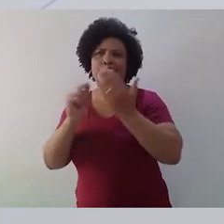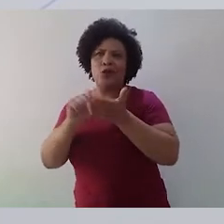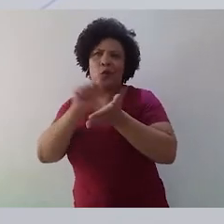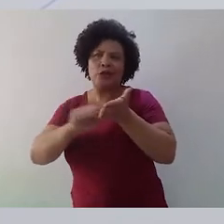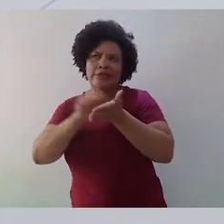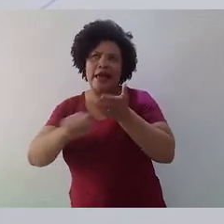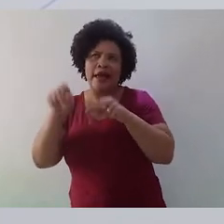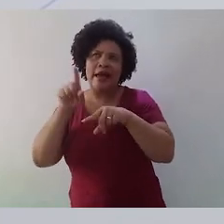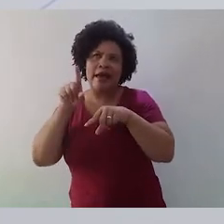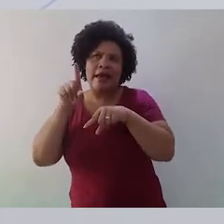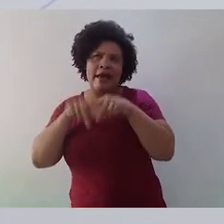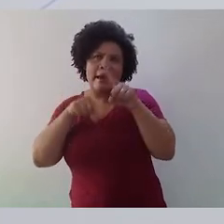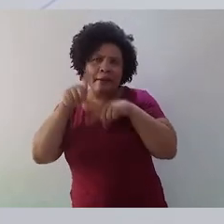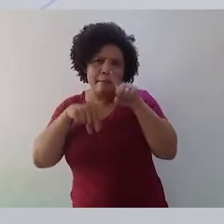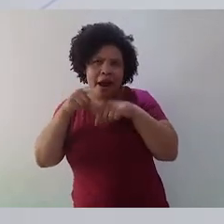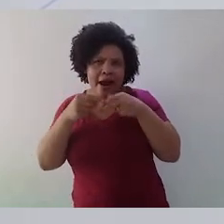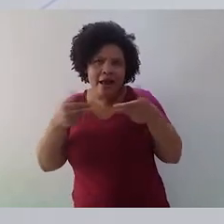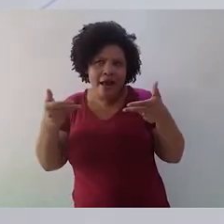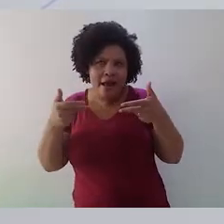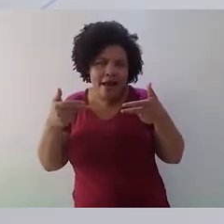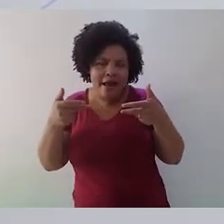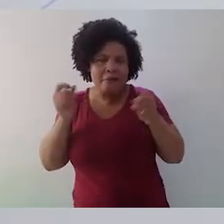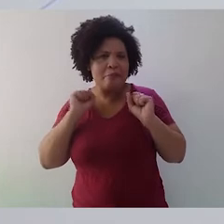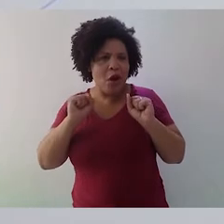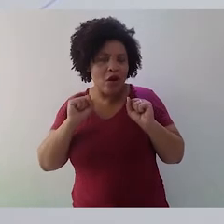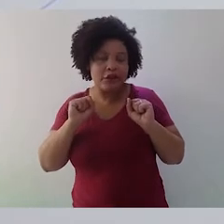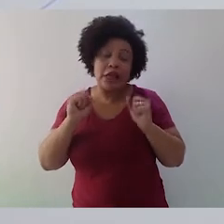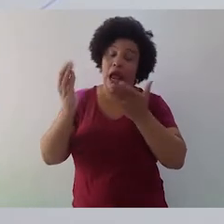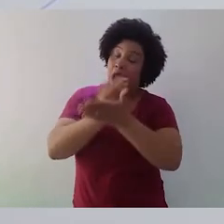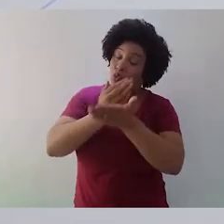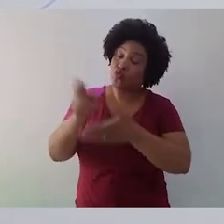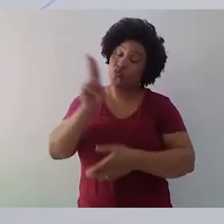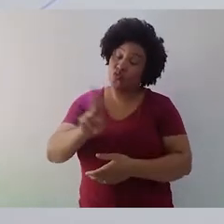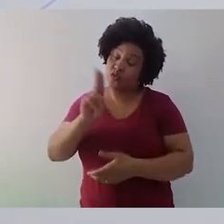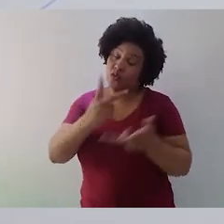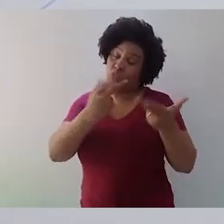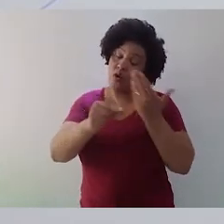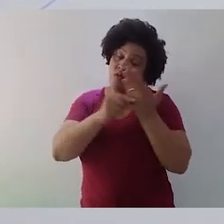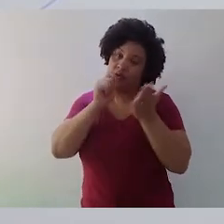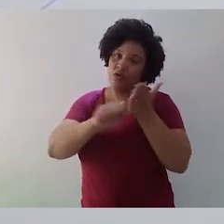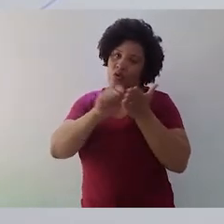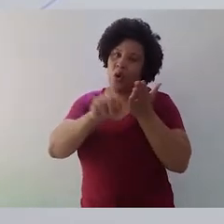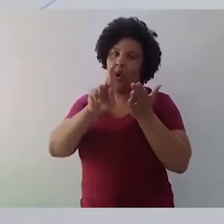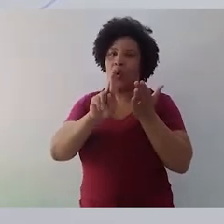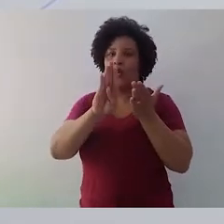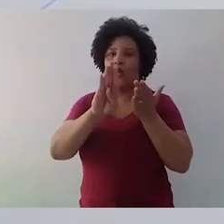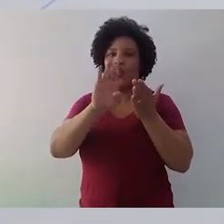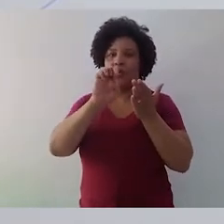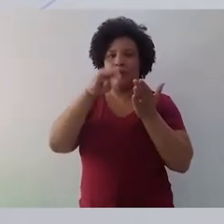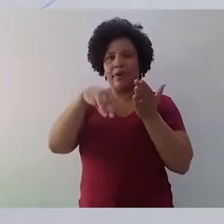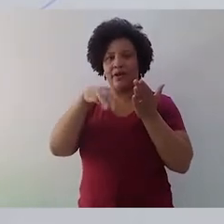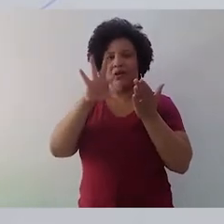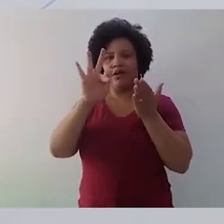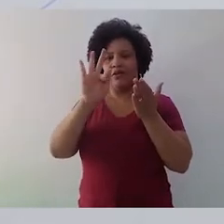palavrões? Ora, há escritores que os usam como Rubem Fonseca de uma maneira admirável, retratando exatamente